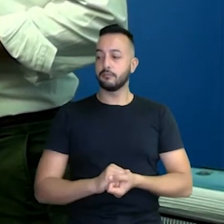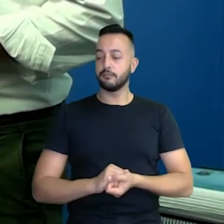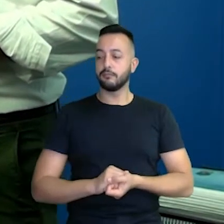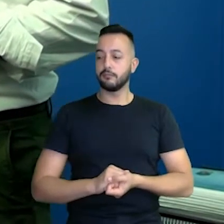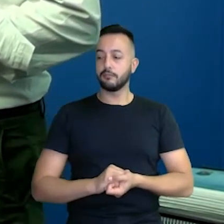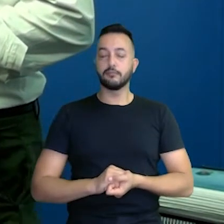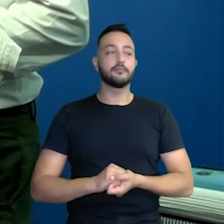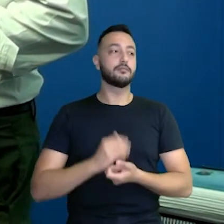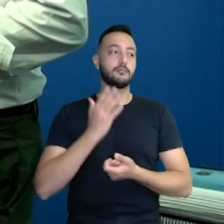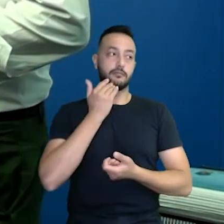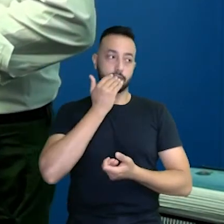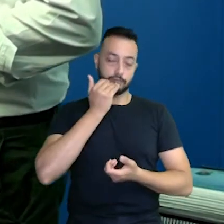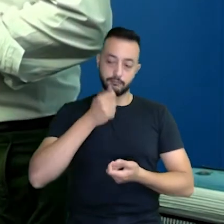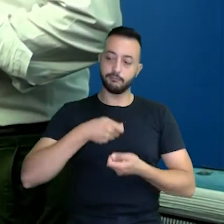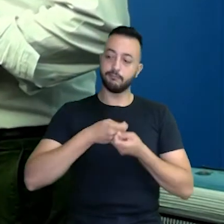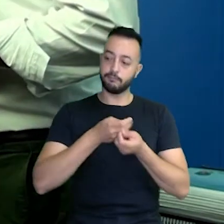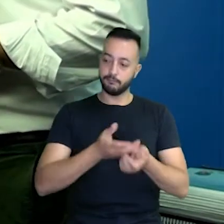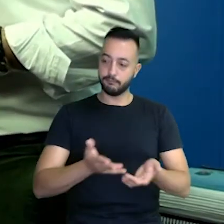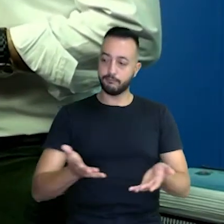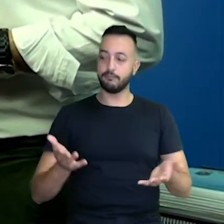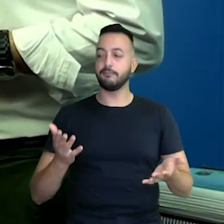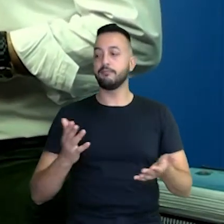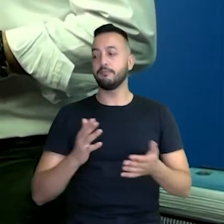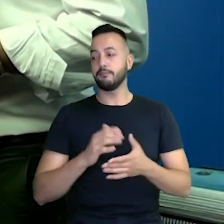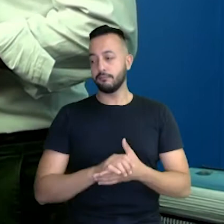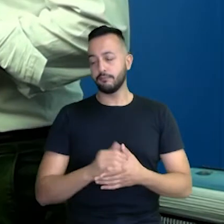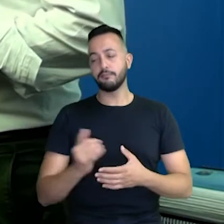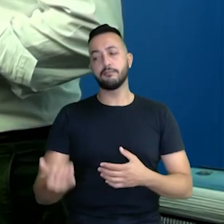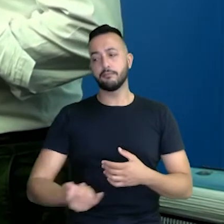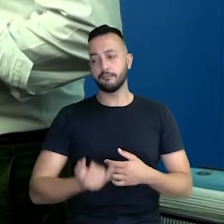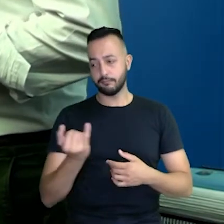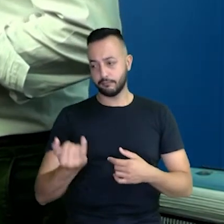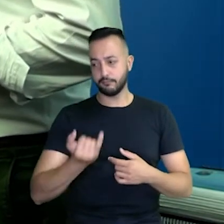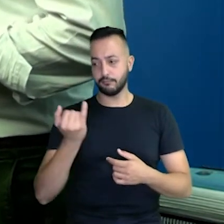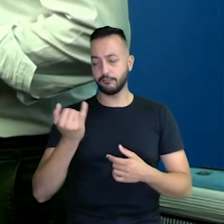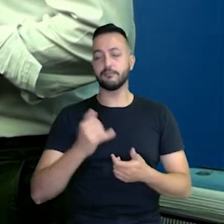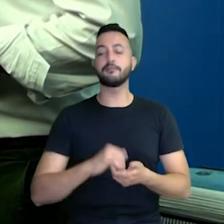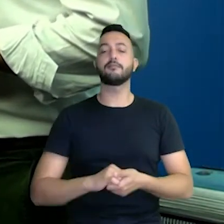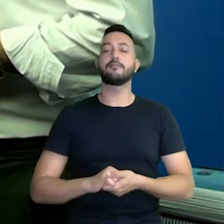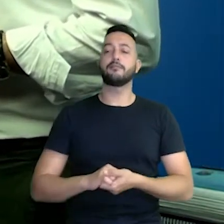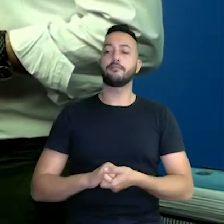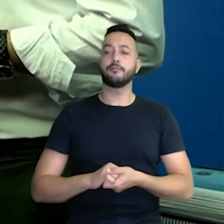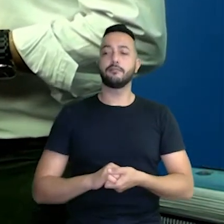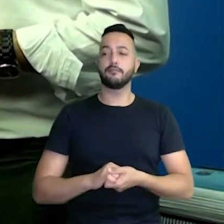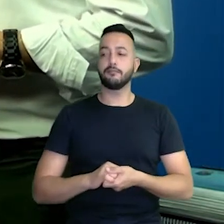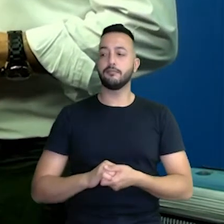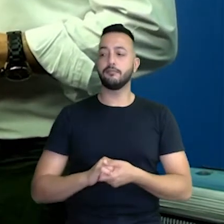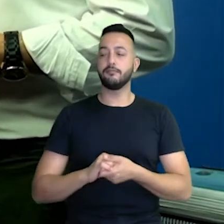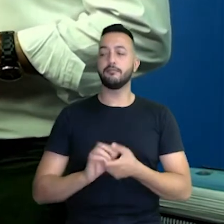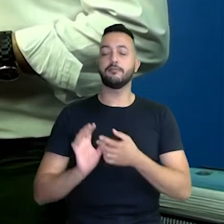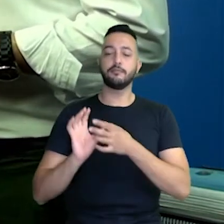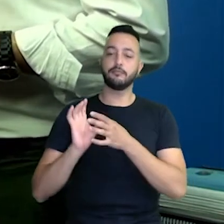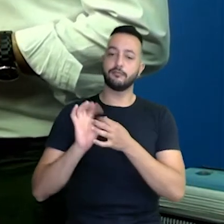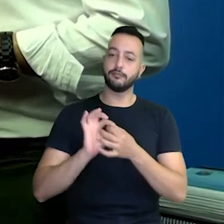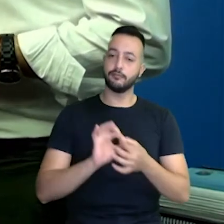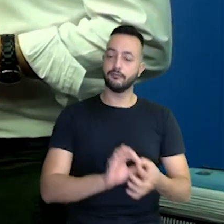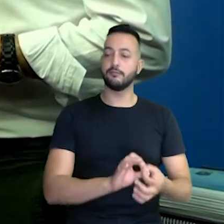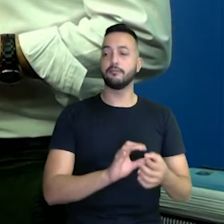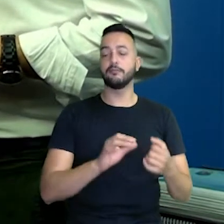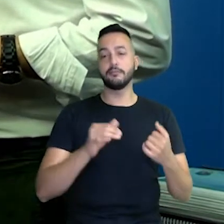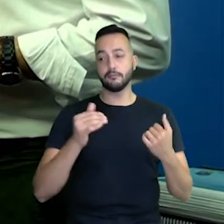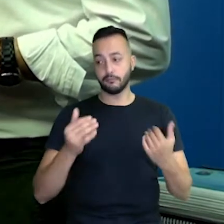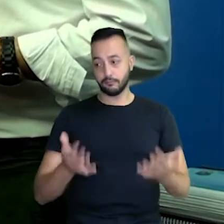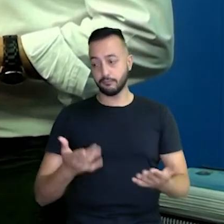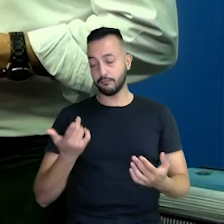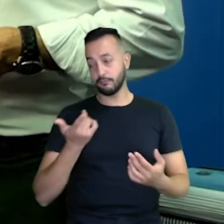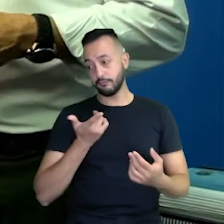a merenda escolar, que é fundamental no contexto. Bom,